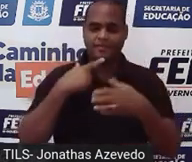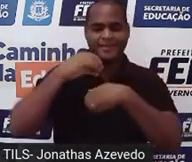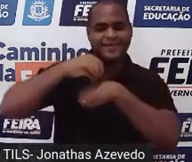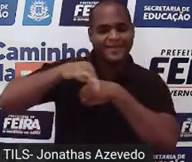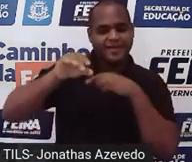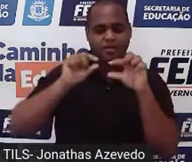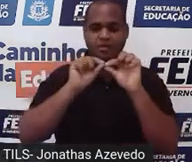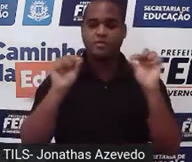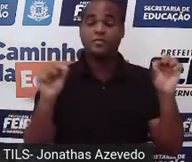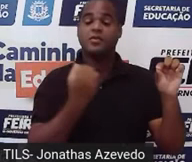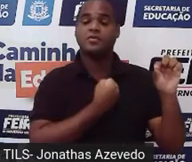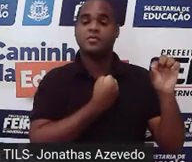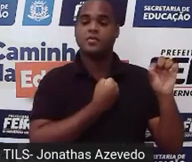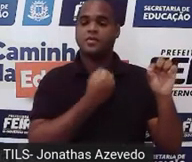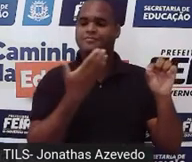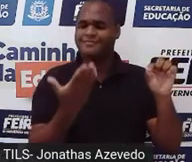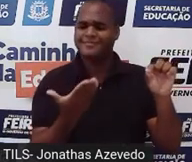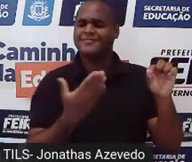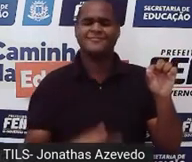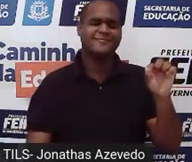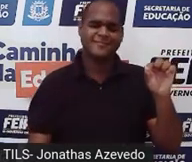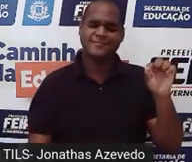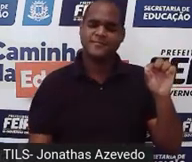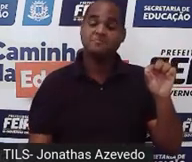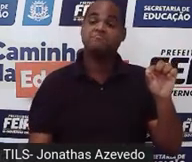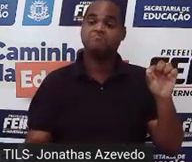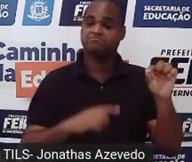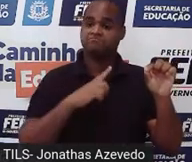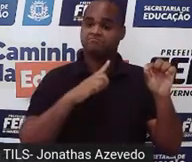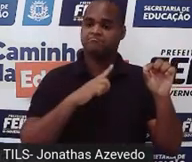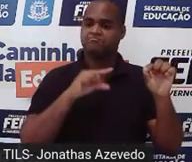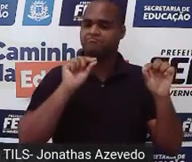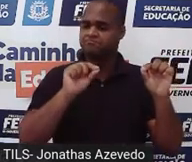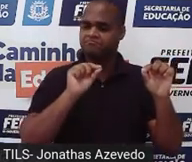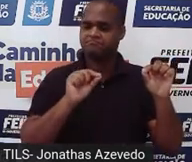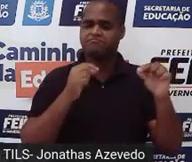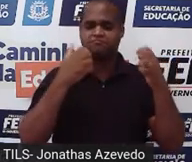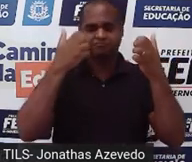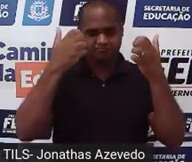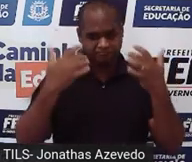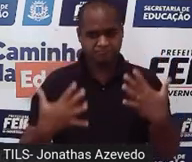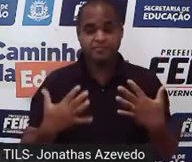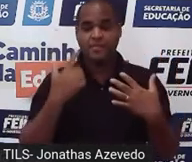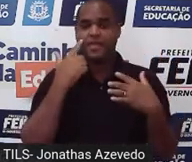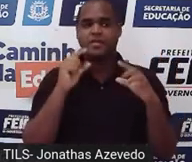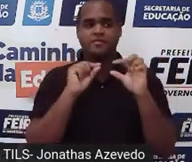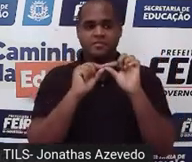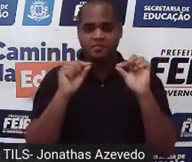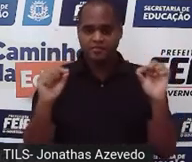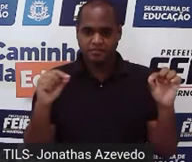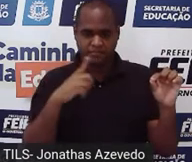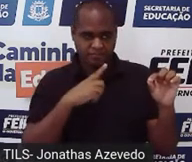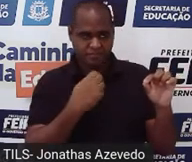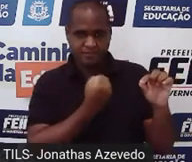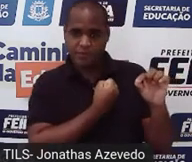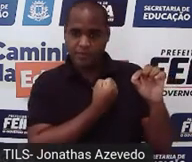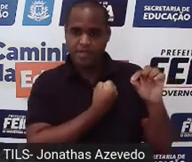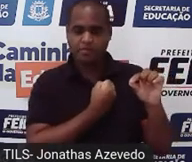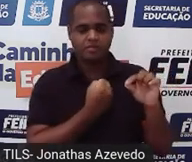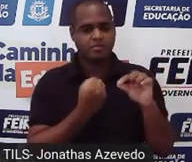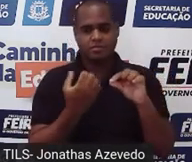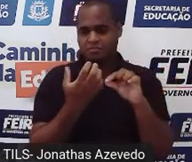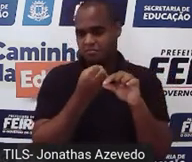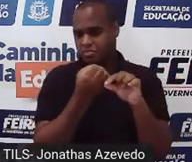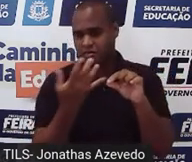numérica, inclusive, né, pra colocar dentro dessa reta numérica números decimais, né?